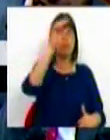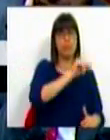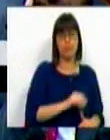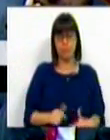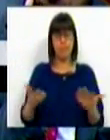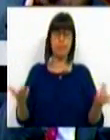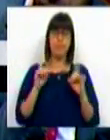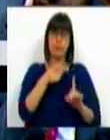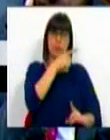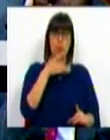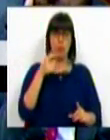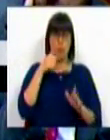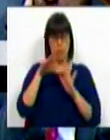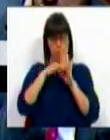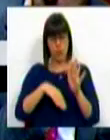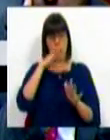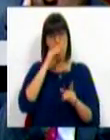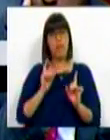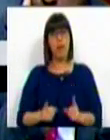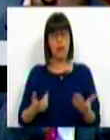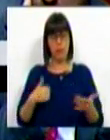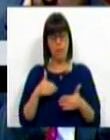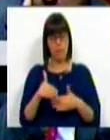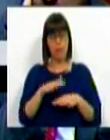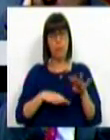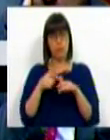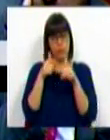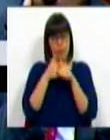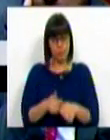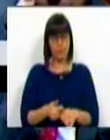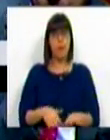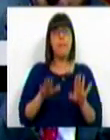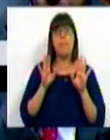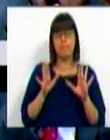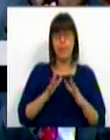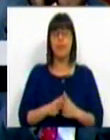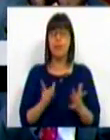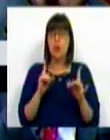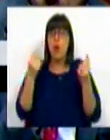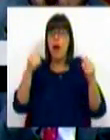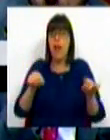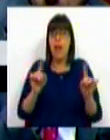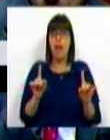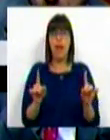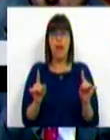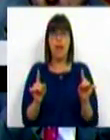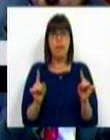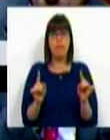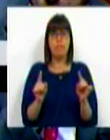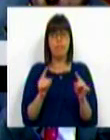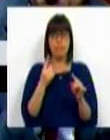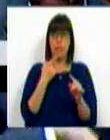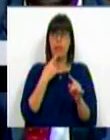É esse o compromisso do Programa de Governo que iremos honrar. Mas não basta aqui uma